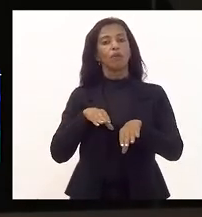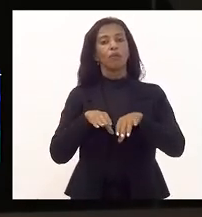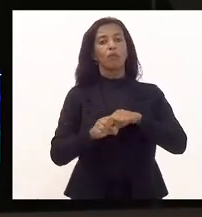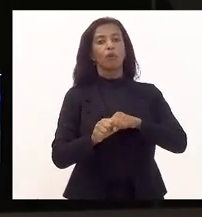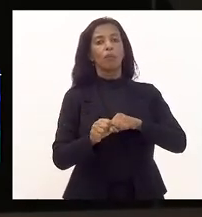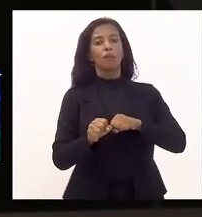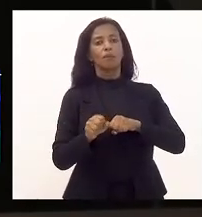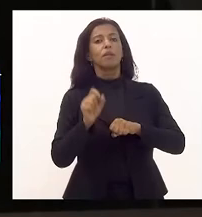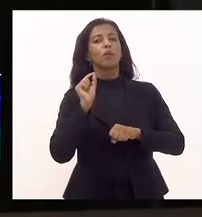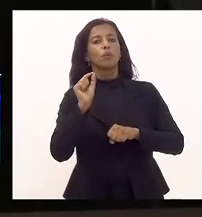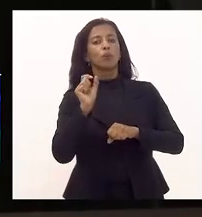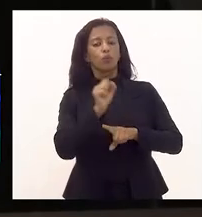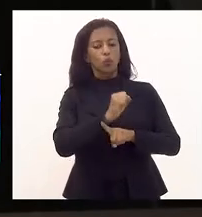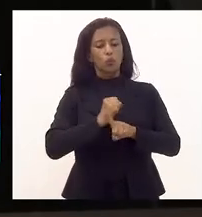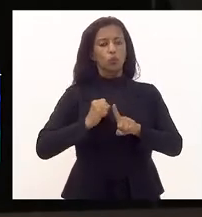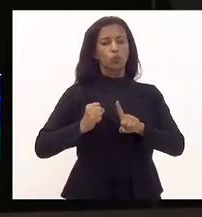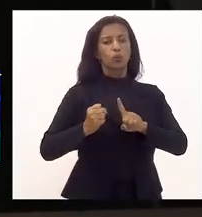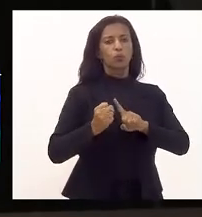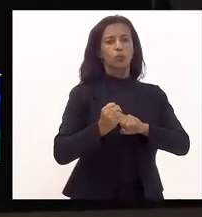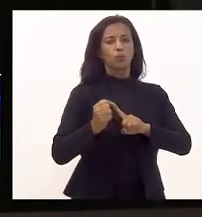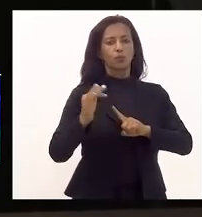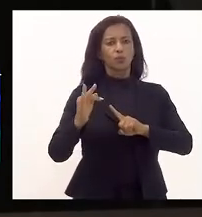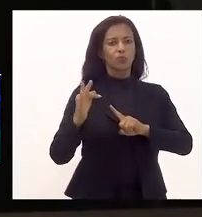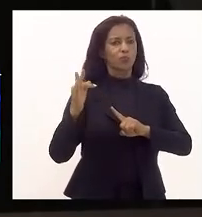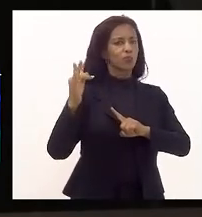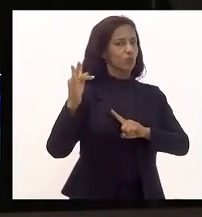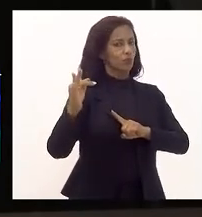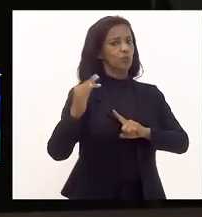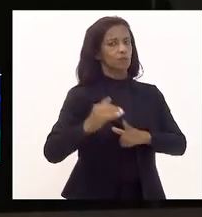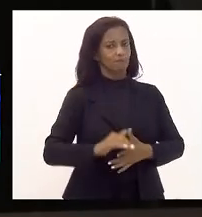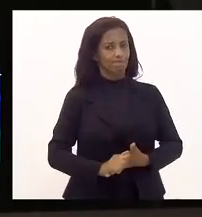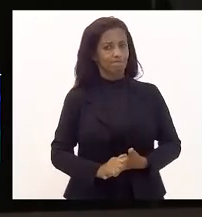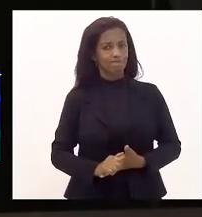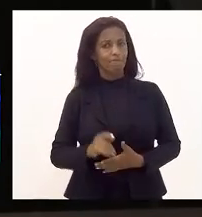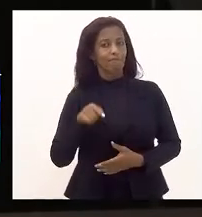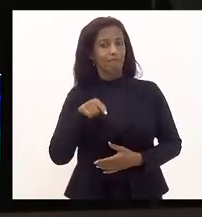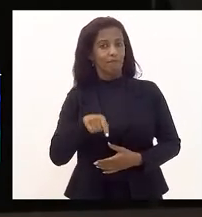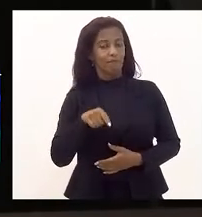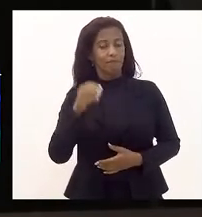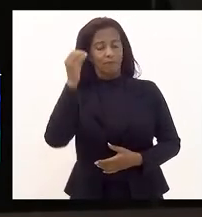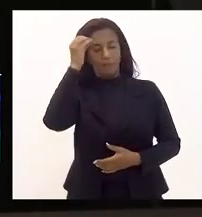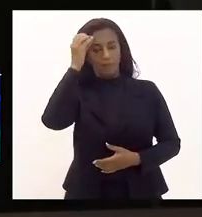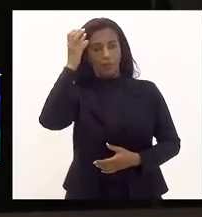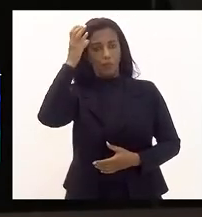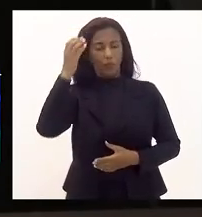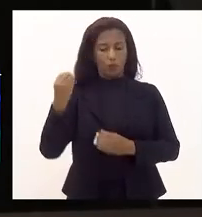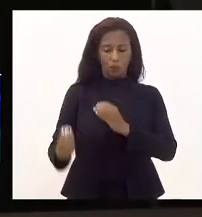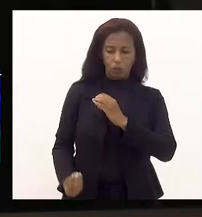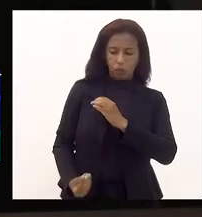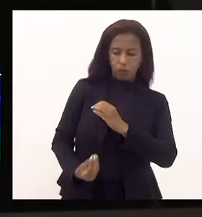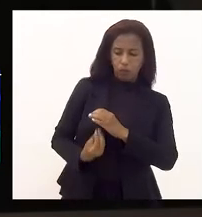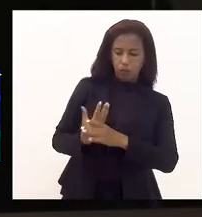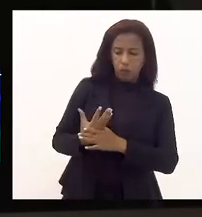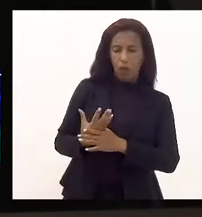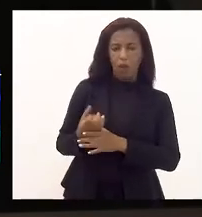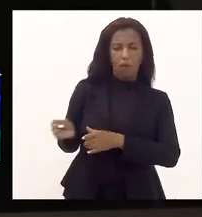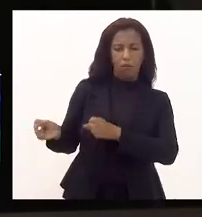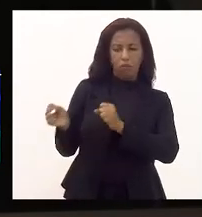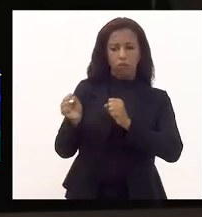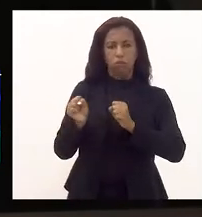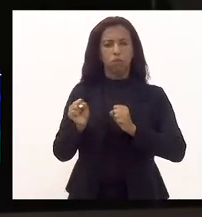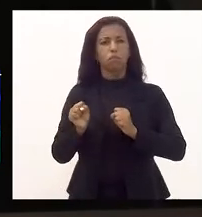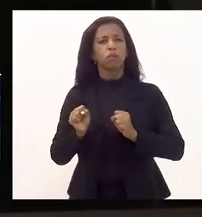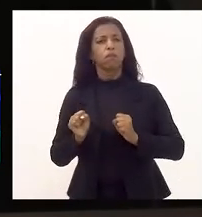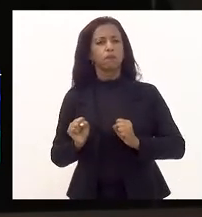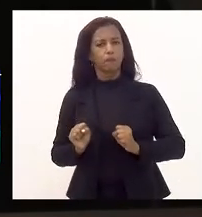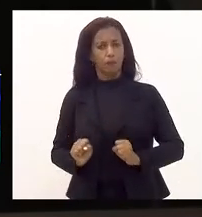futura. É na cultura como instrumento de criação com potencial,